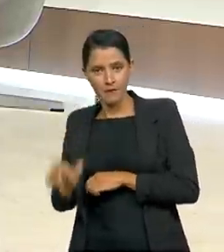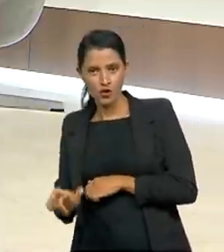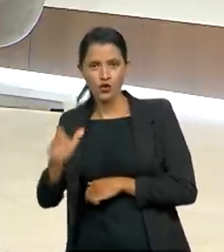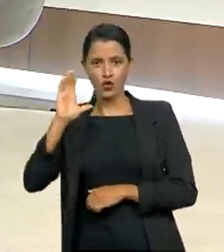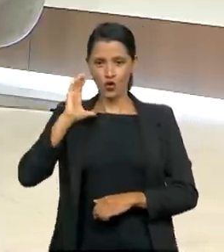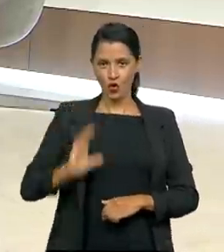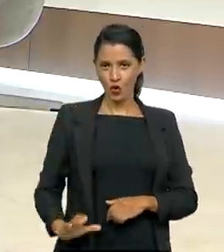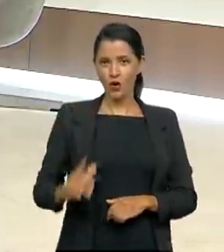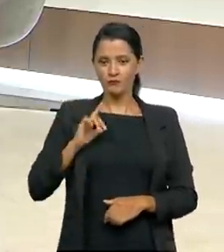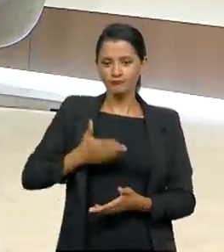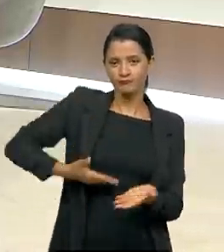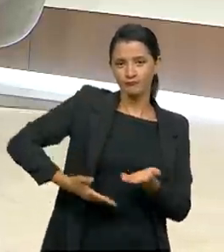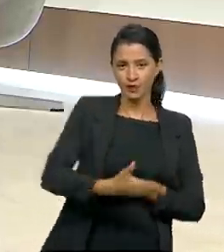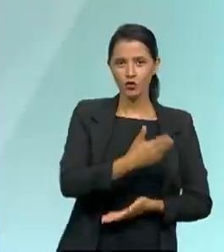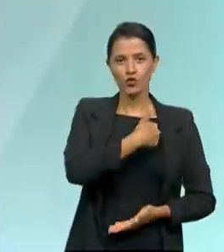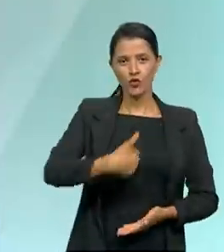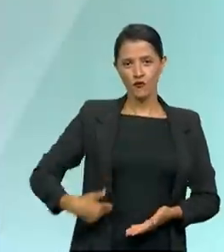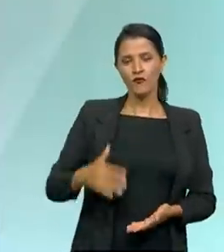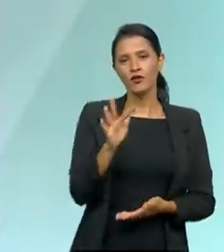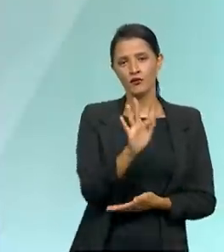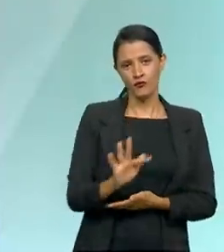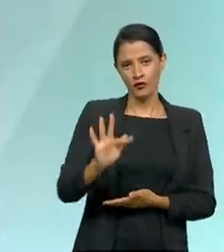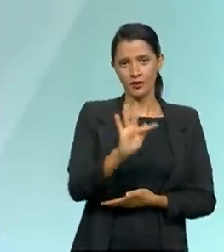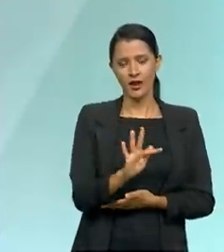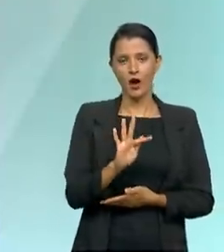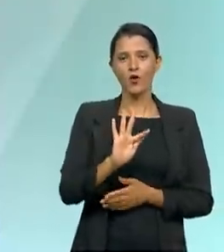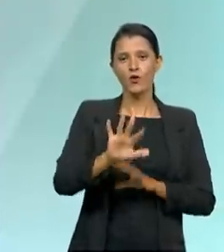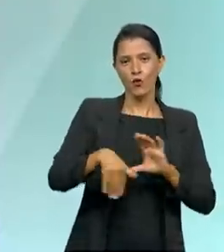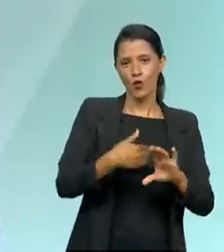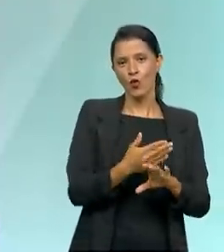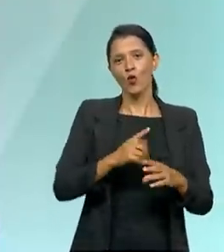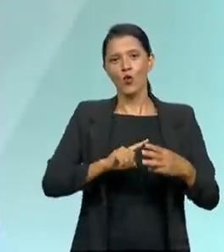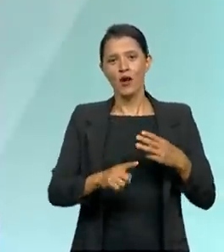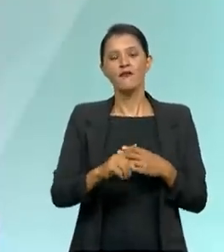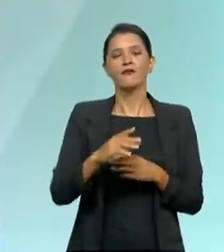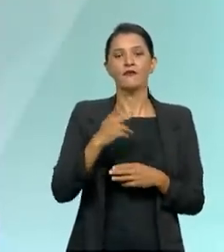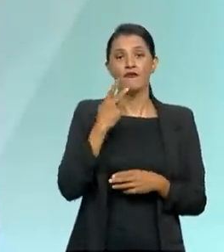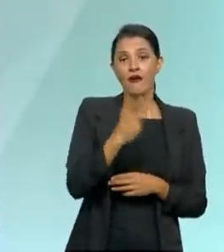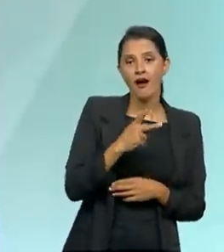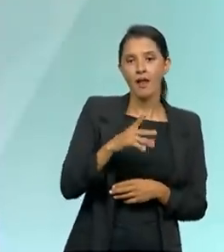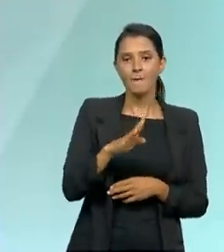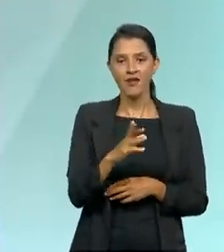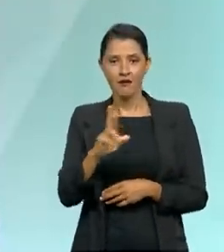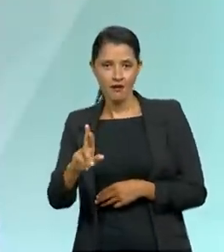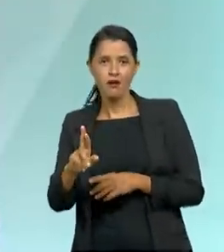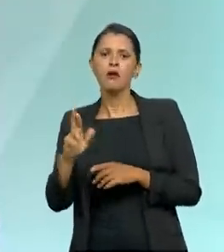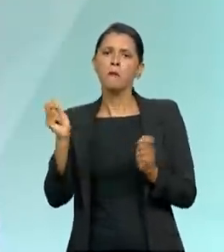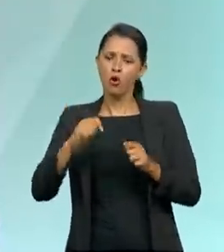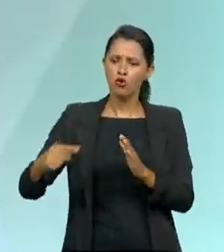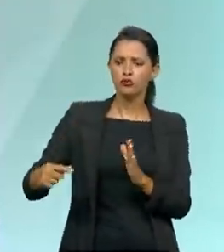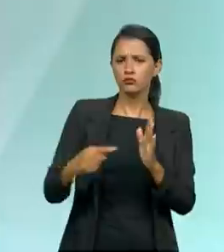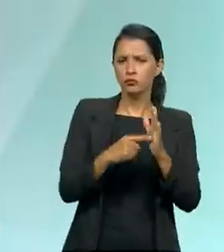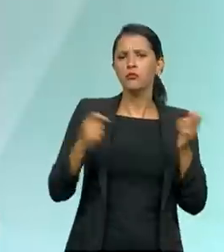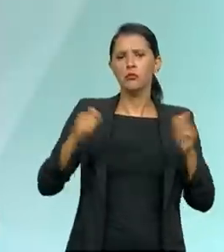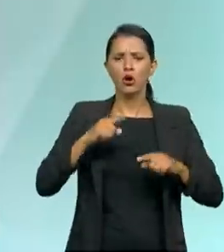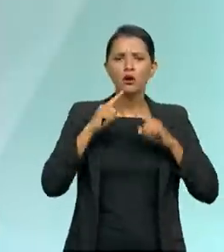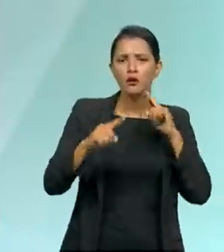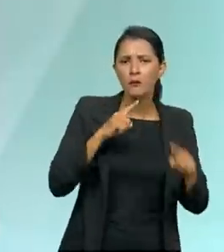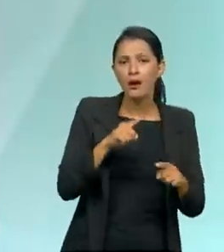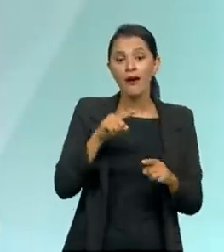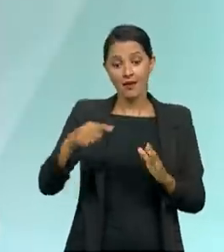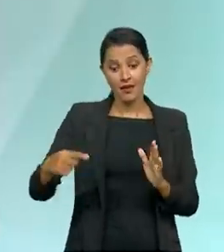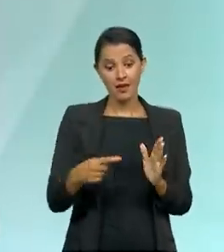com o governo federal, a partir dos nossos canais, principalmente o Fala BR, e ali ele pode fazer denúncia, reclamação. E, a partir dessas